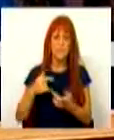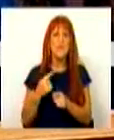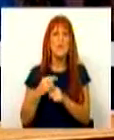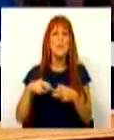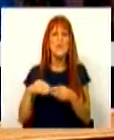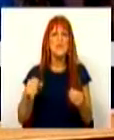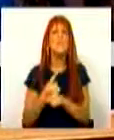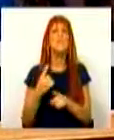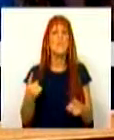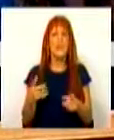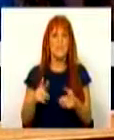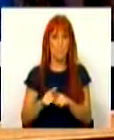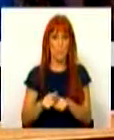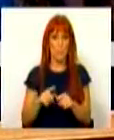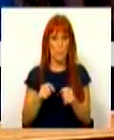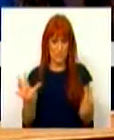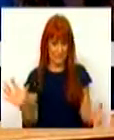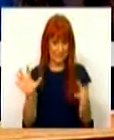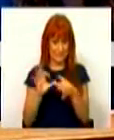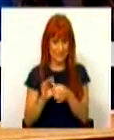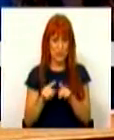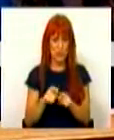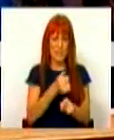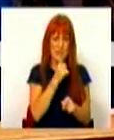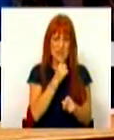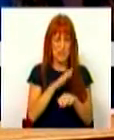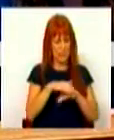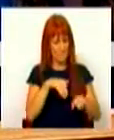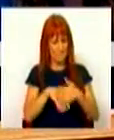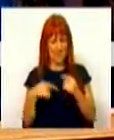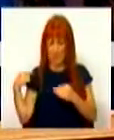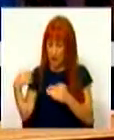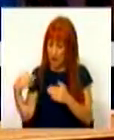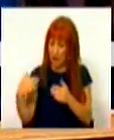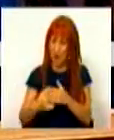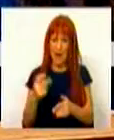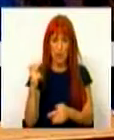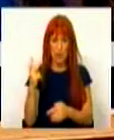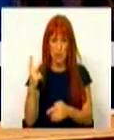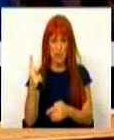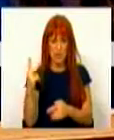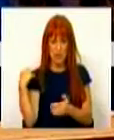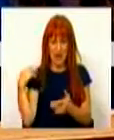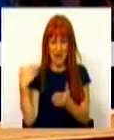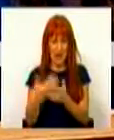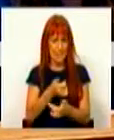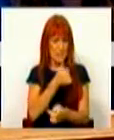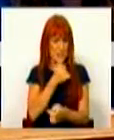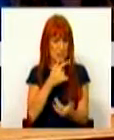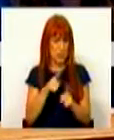porquê? Porque com a conjugação de medidas que foram tomadas ao longo destes dois últimos anos, medidas